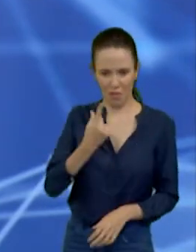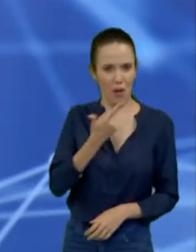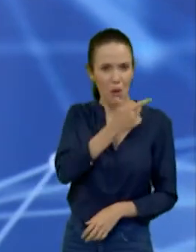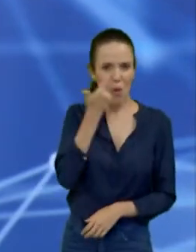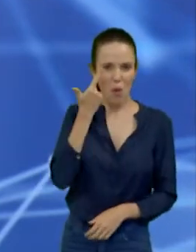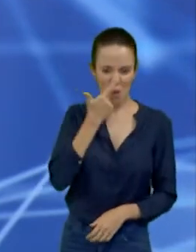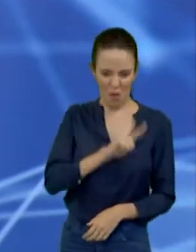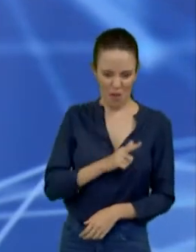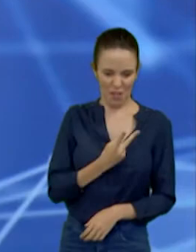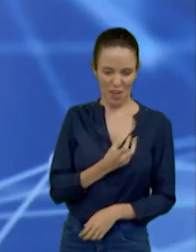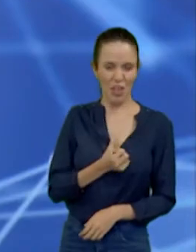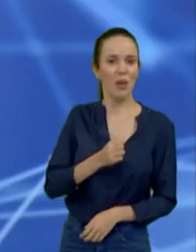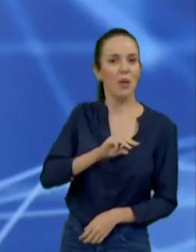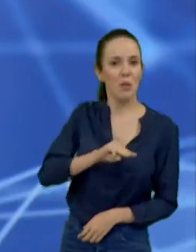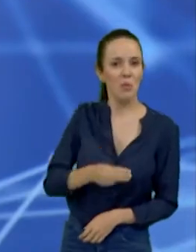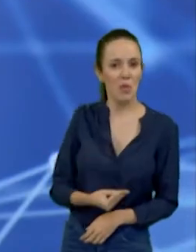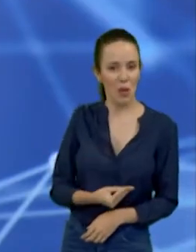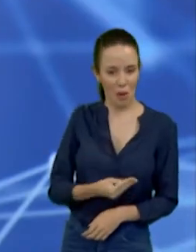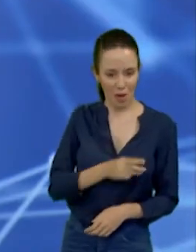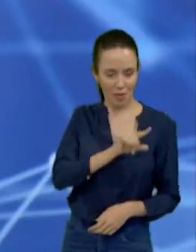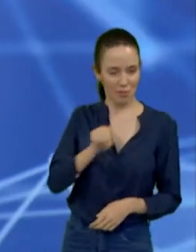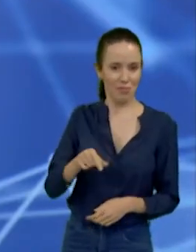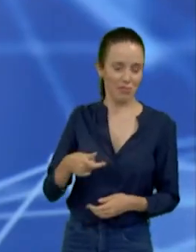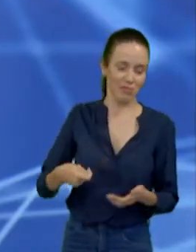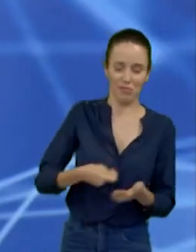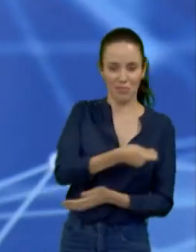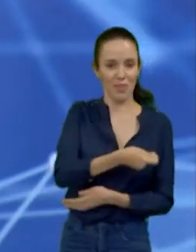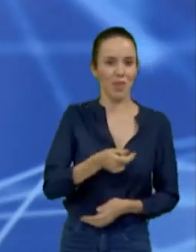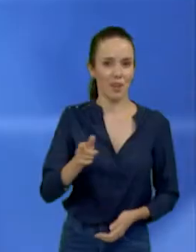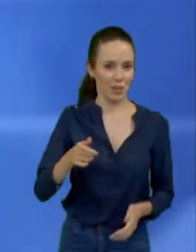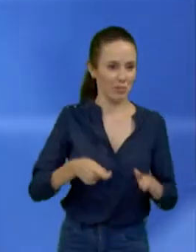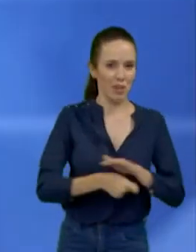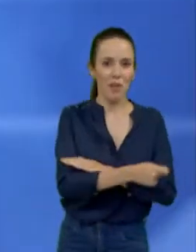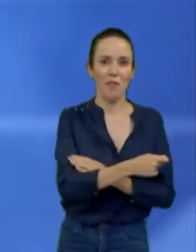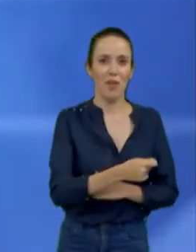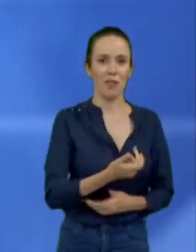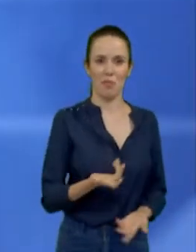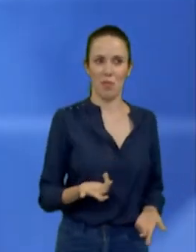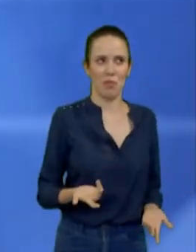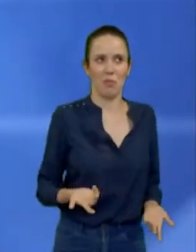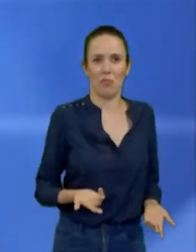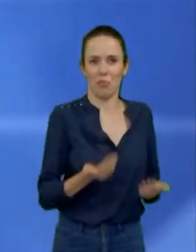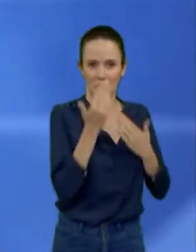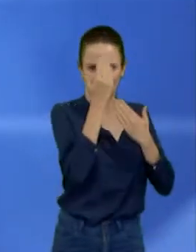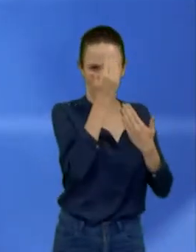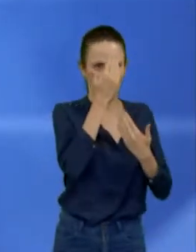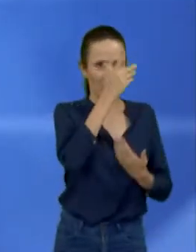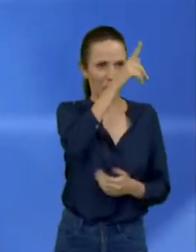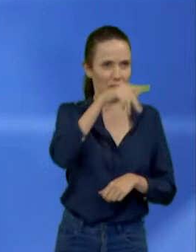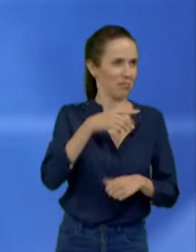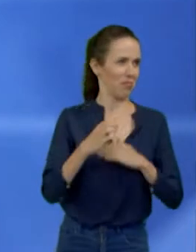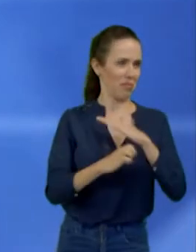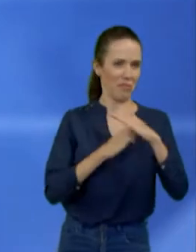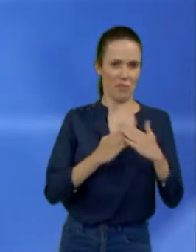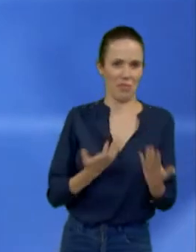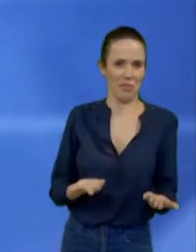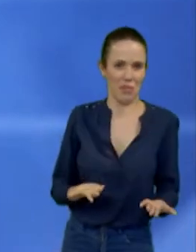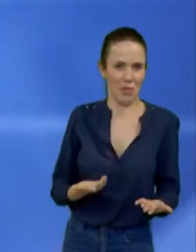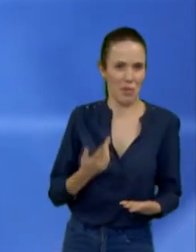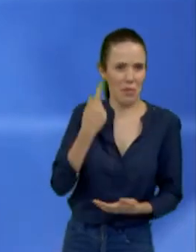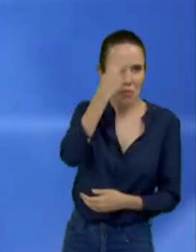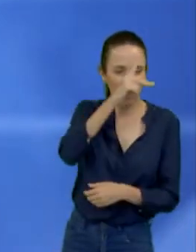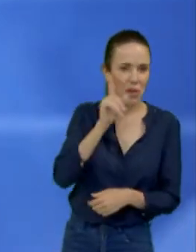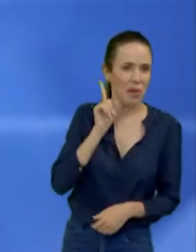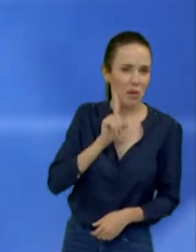milhões para fazer manutenção em São Sebastião. 30 segundos para a tréplica, candidato professor Gleice. Candidato, eu, por formação,